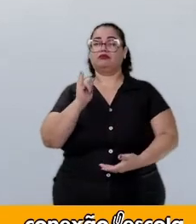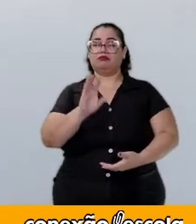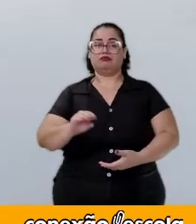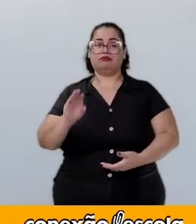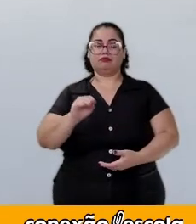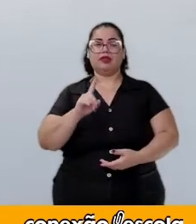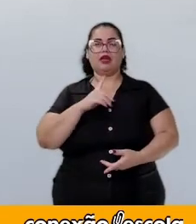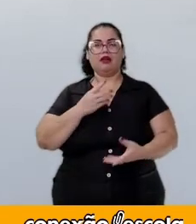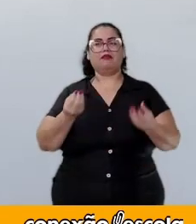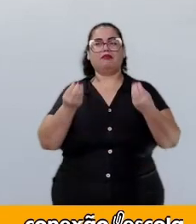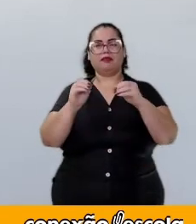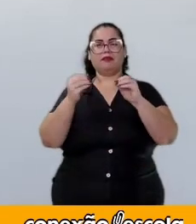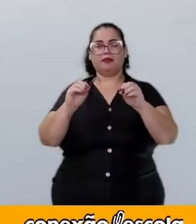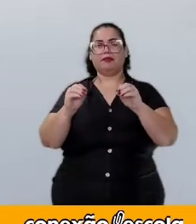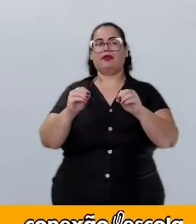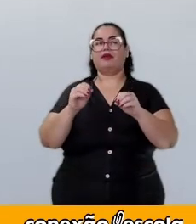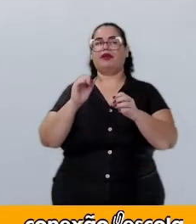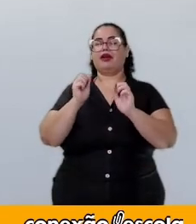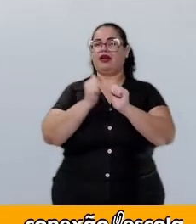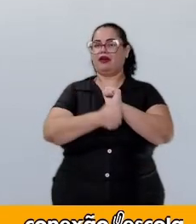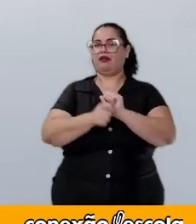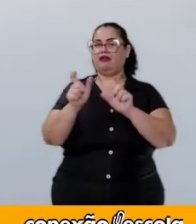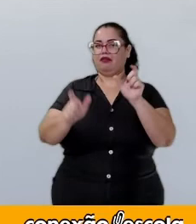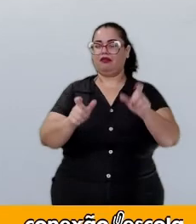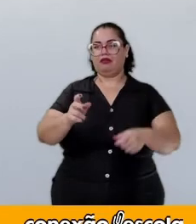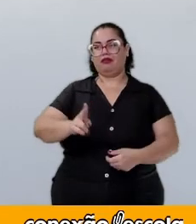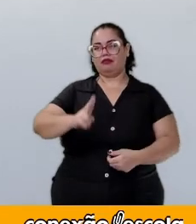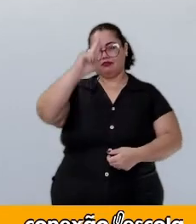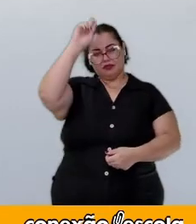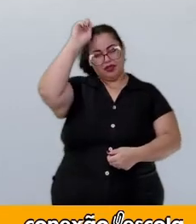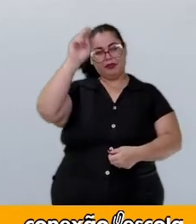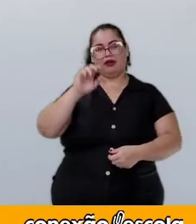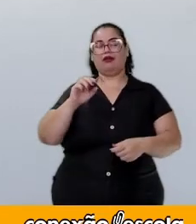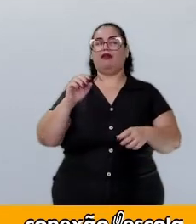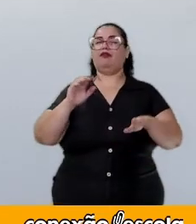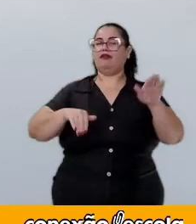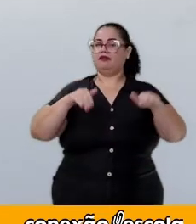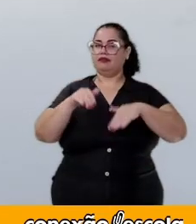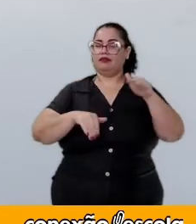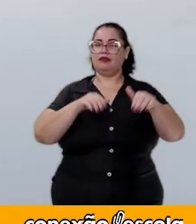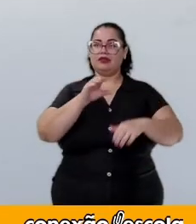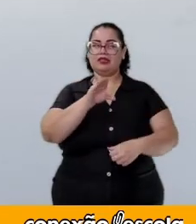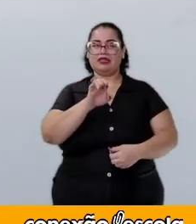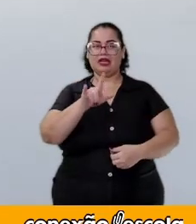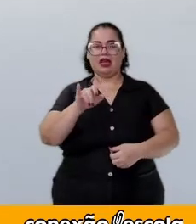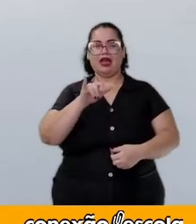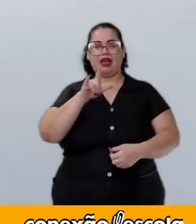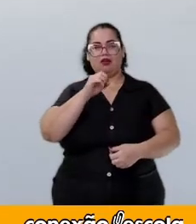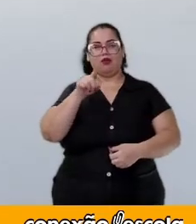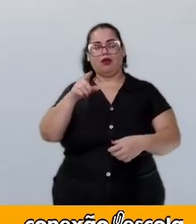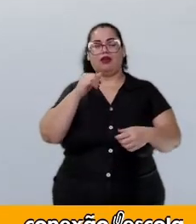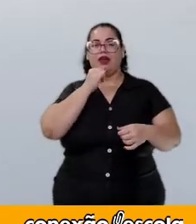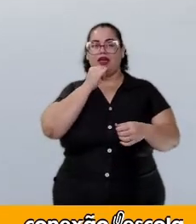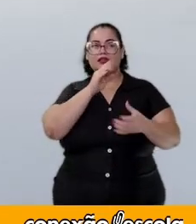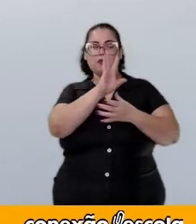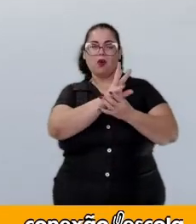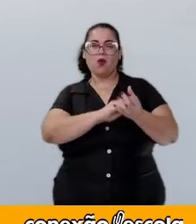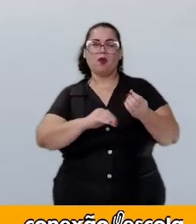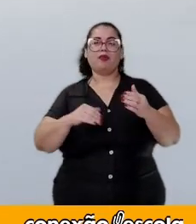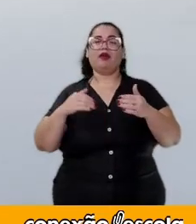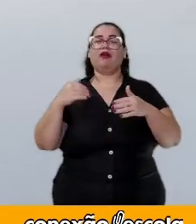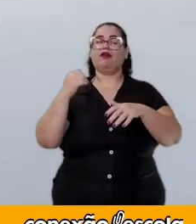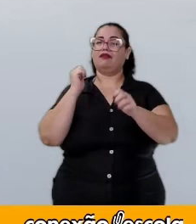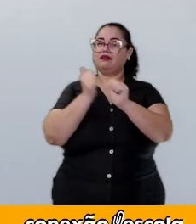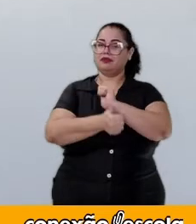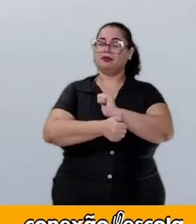Ao inserir o nome dos esportistas, Neymar e Cielo, que são considerados grandes exemplos de sucesso na carreira, o